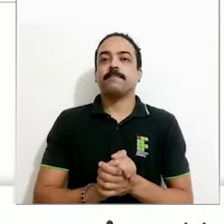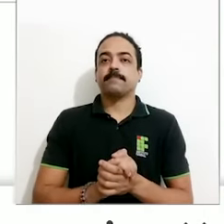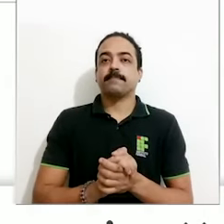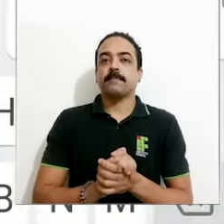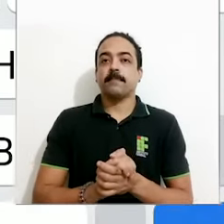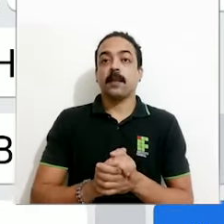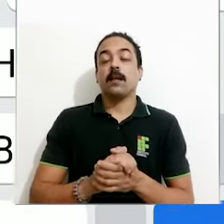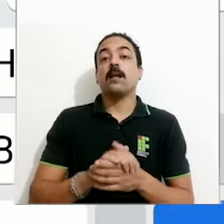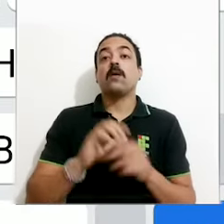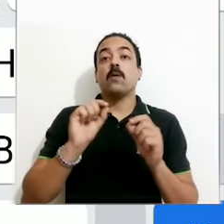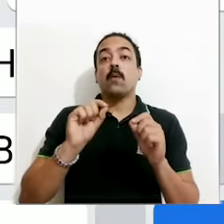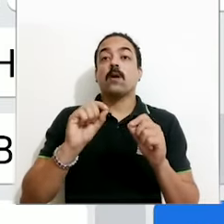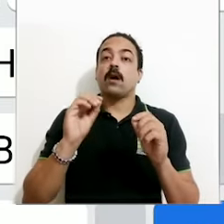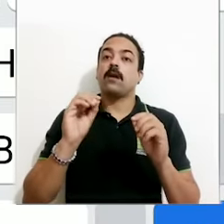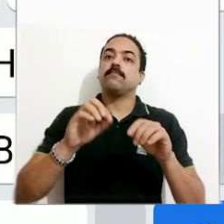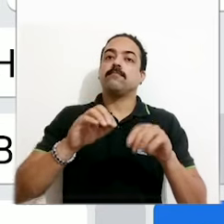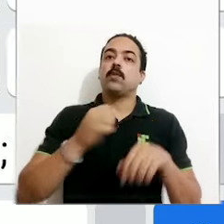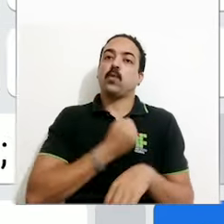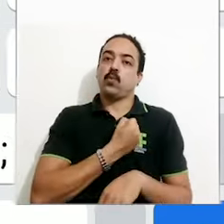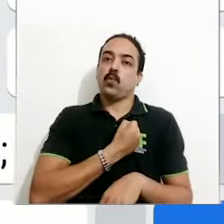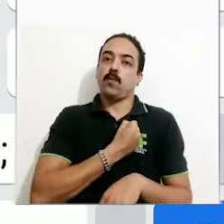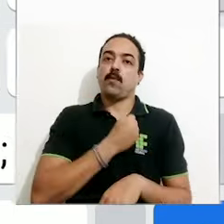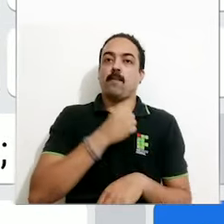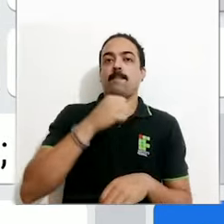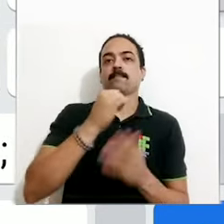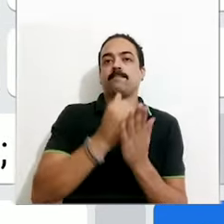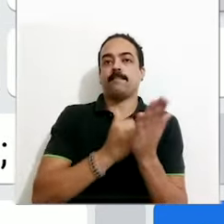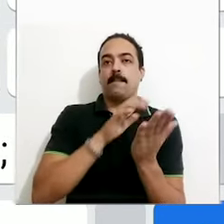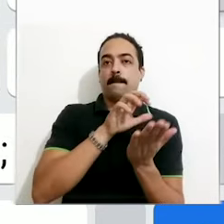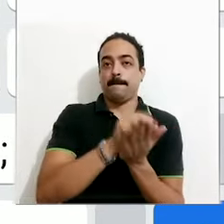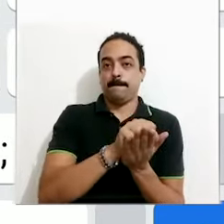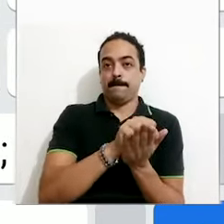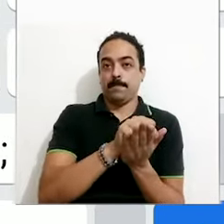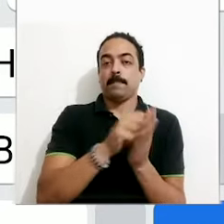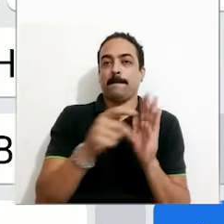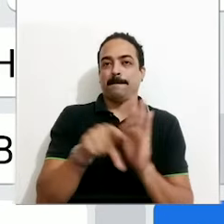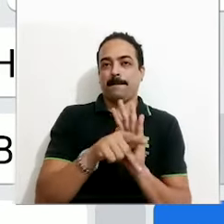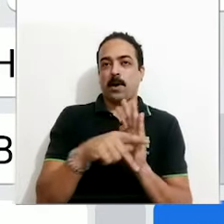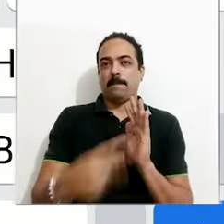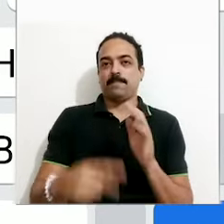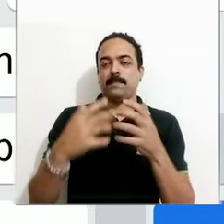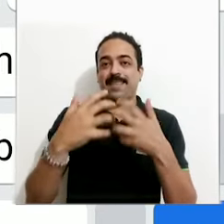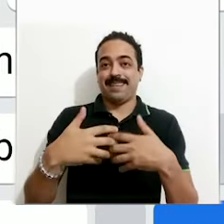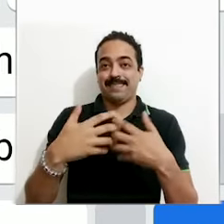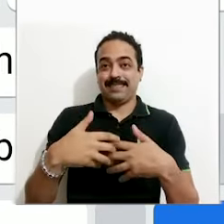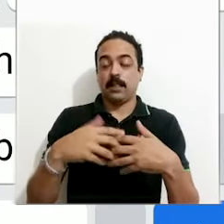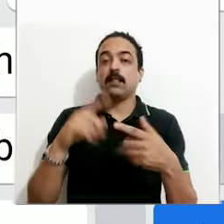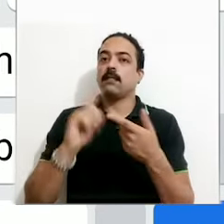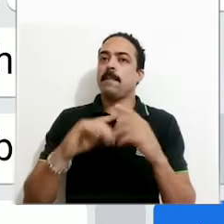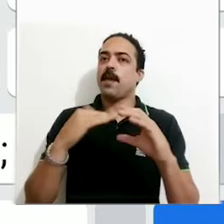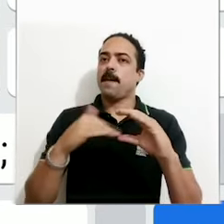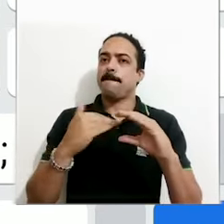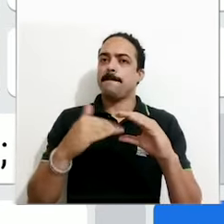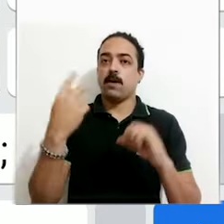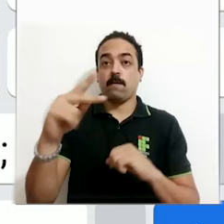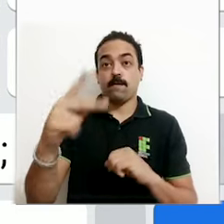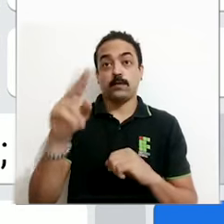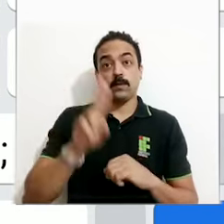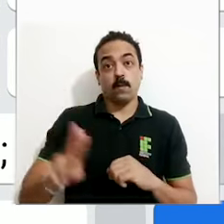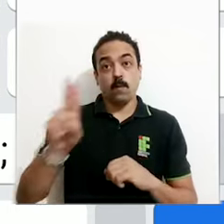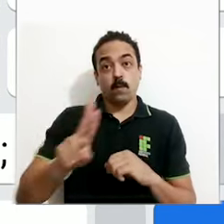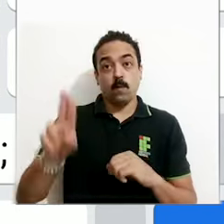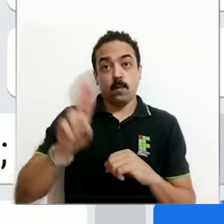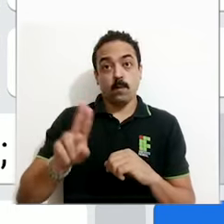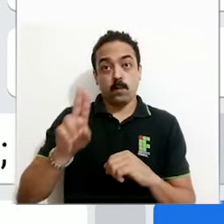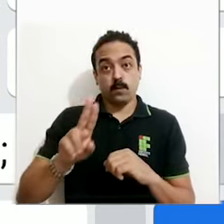você deve digitar o número de matrícula do estudante do IFCE e um e-mail válido. Importante que esse e